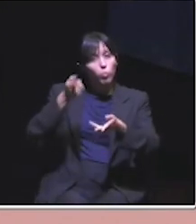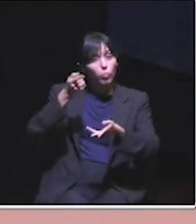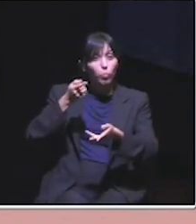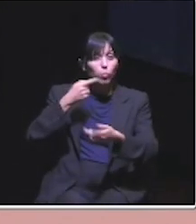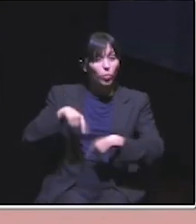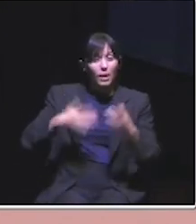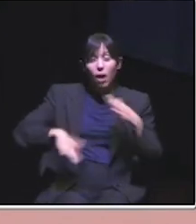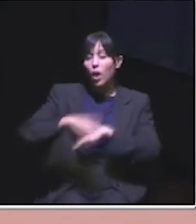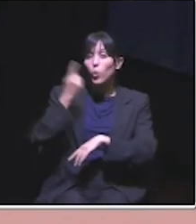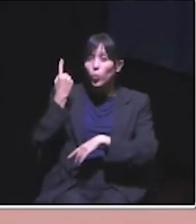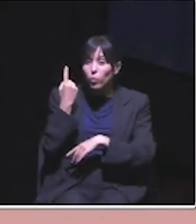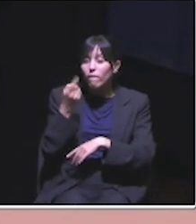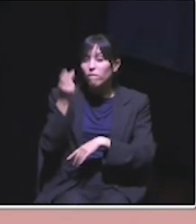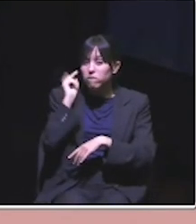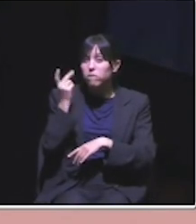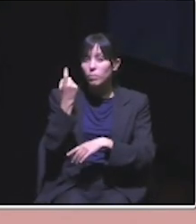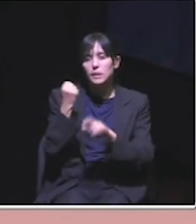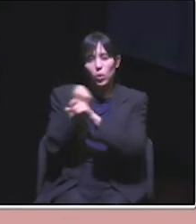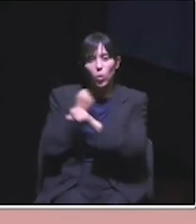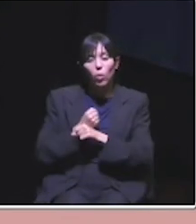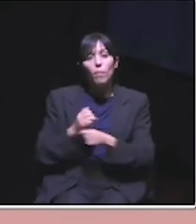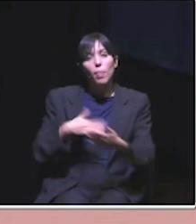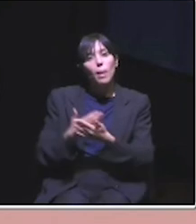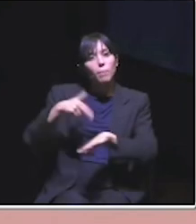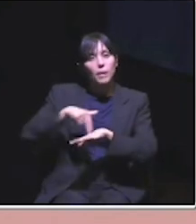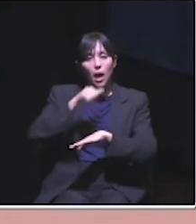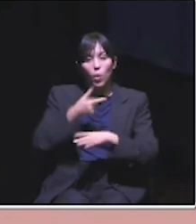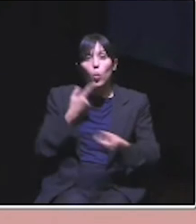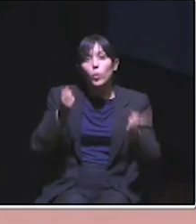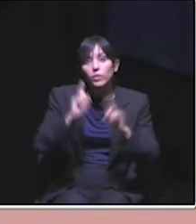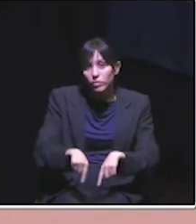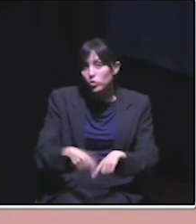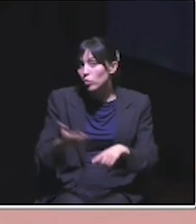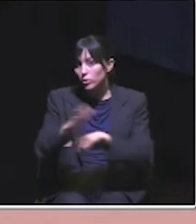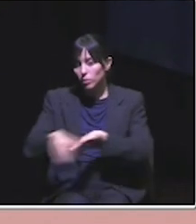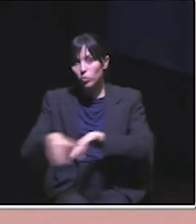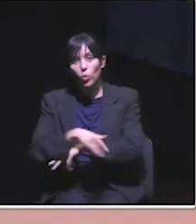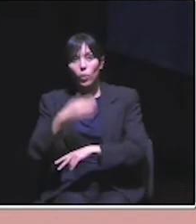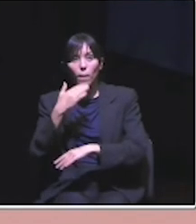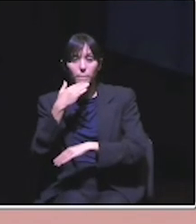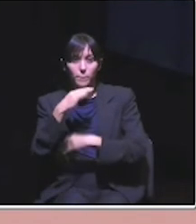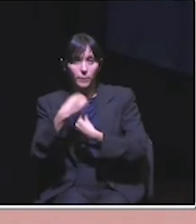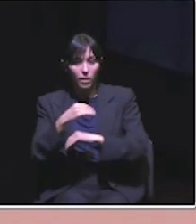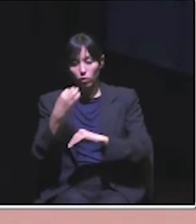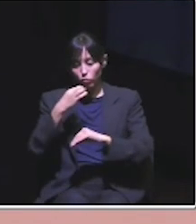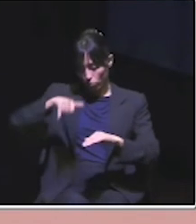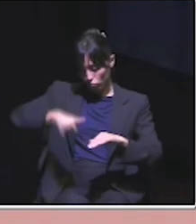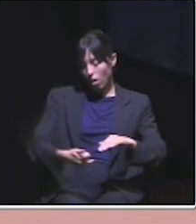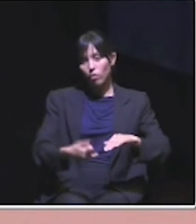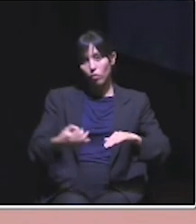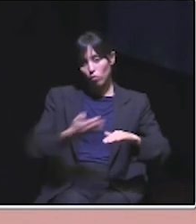reabilitado e em que esta pode ser uma oportunidade de devolver a presença da água. Ou, por exemplo, na Rua da Prata, cujo aparecimento de um buraco e